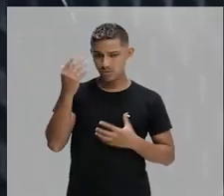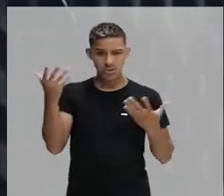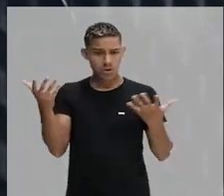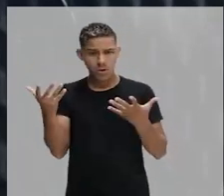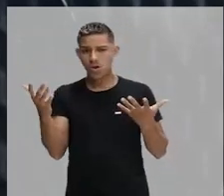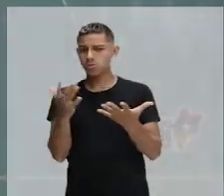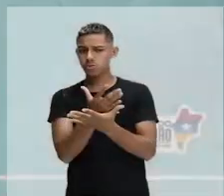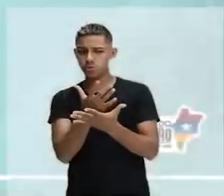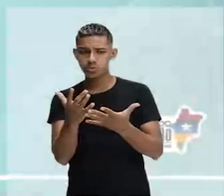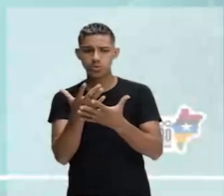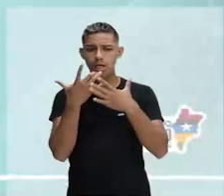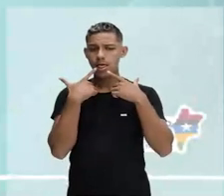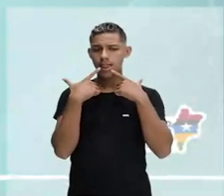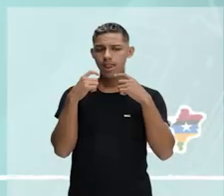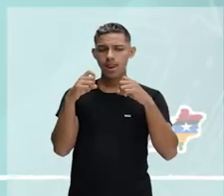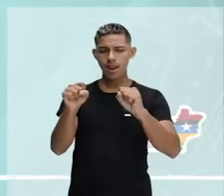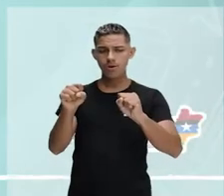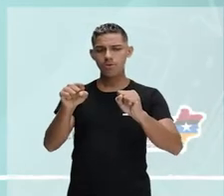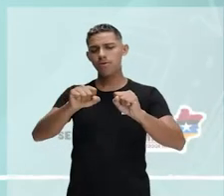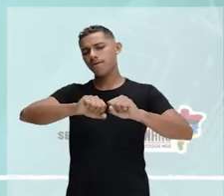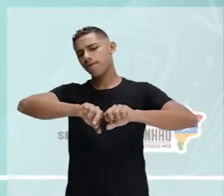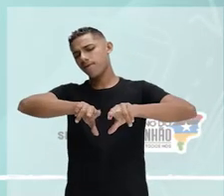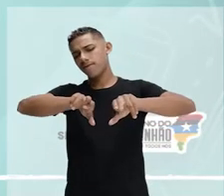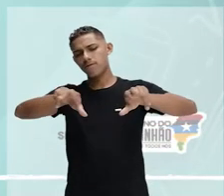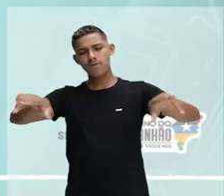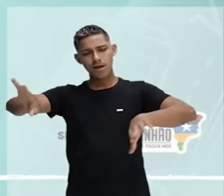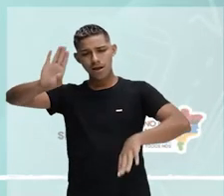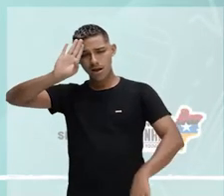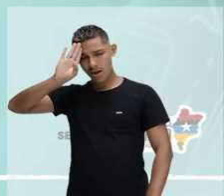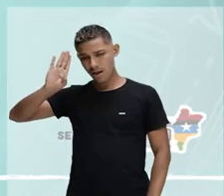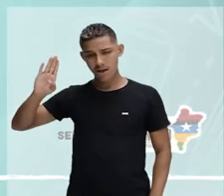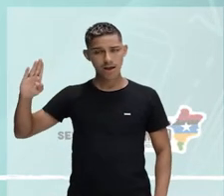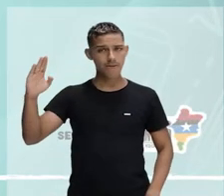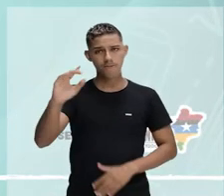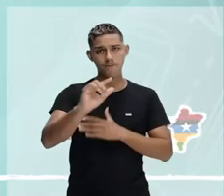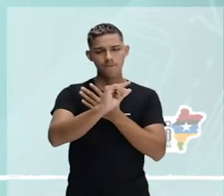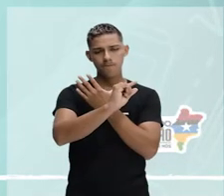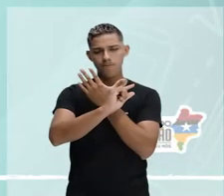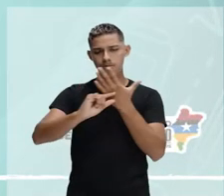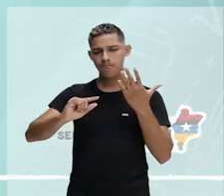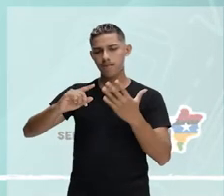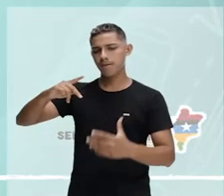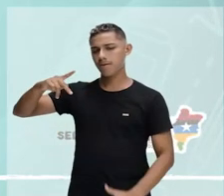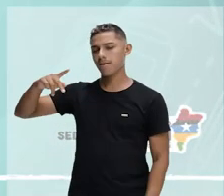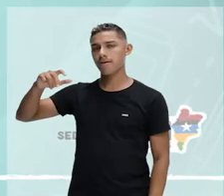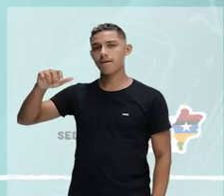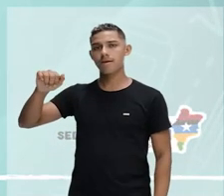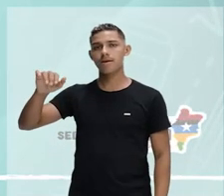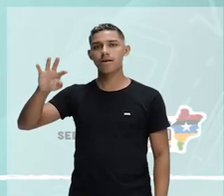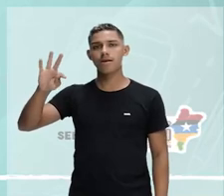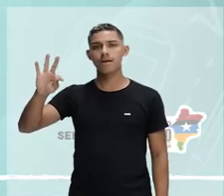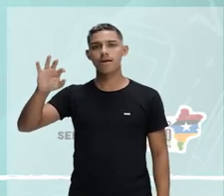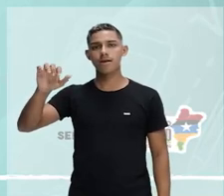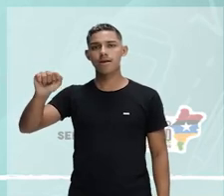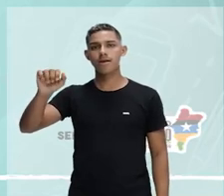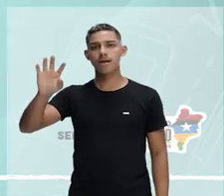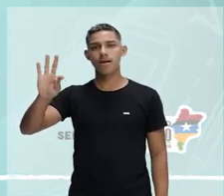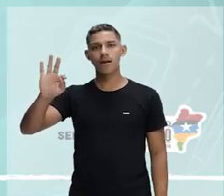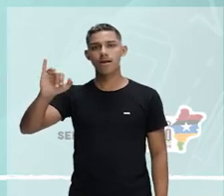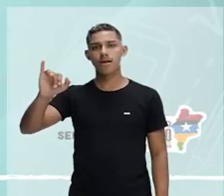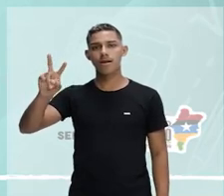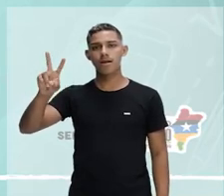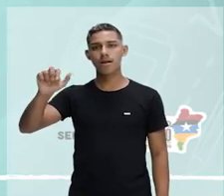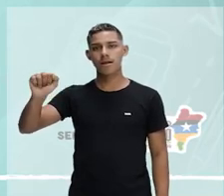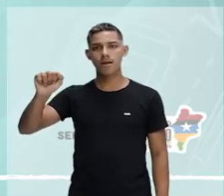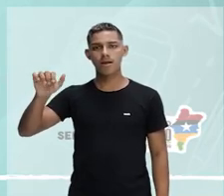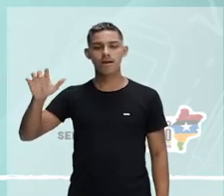Começando com um dos nossos principais representantes, Patativa do Açaré. Nós vamos ver um pouco sobre como ele se